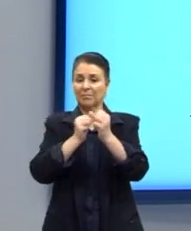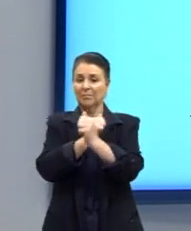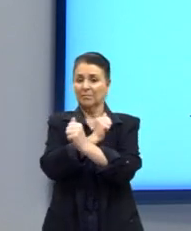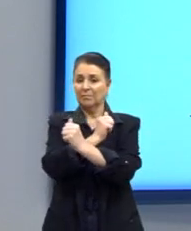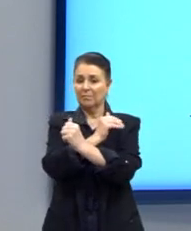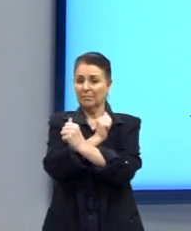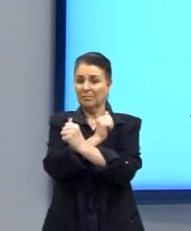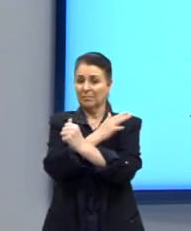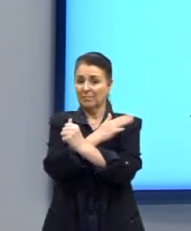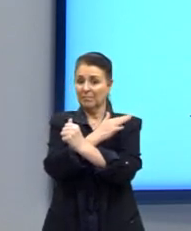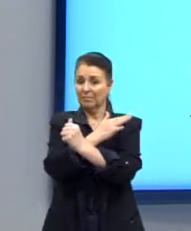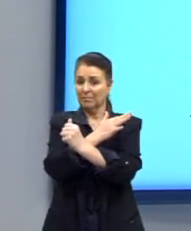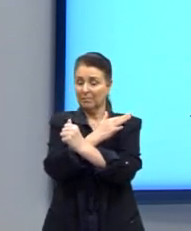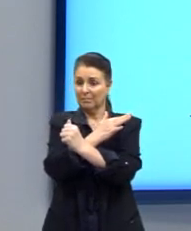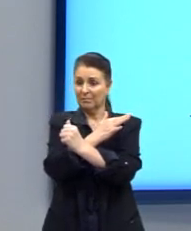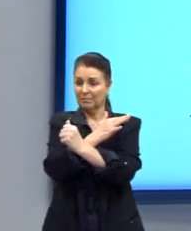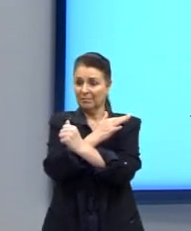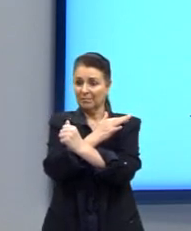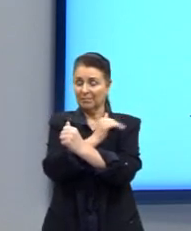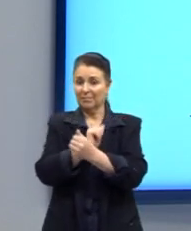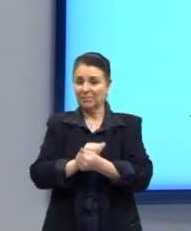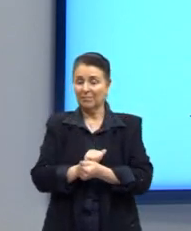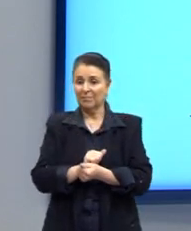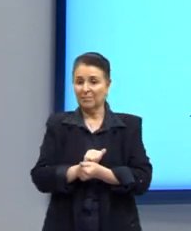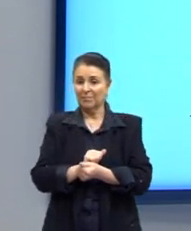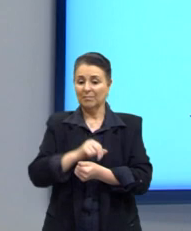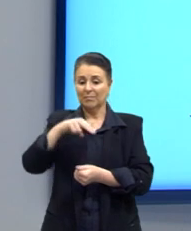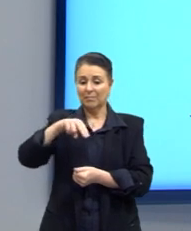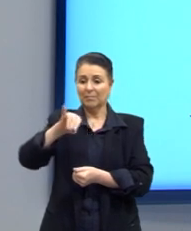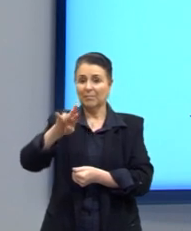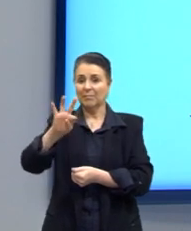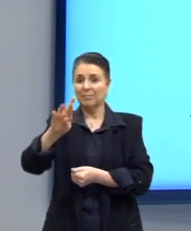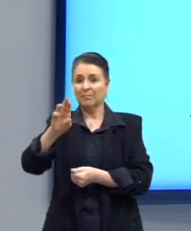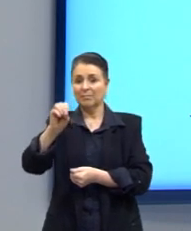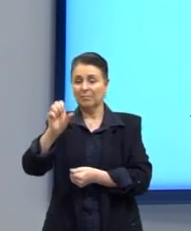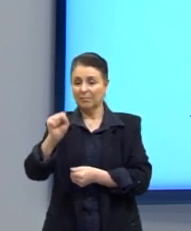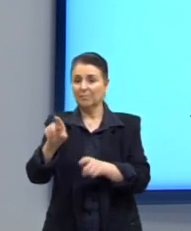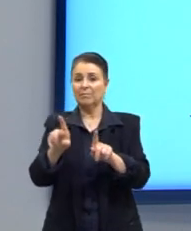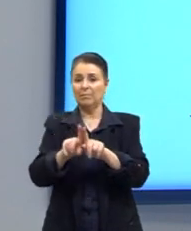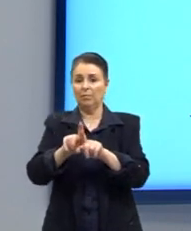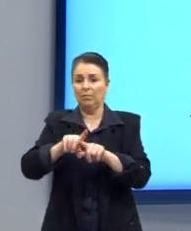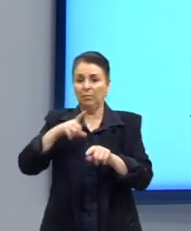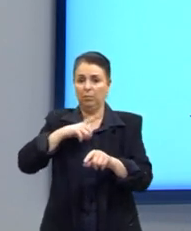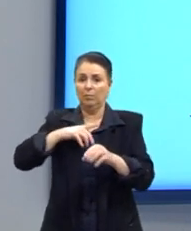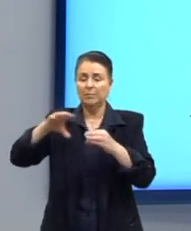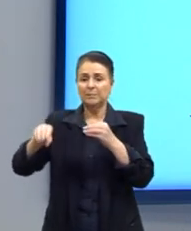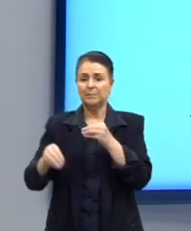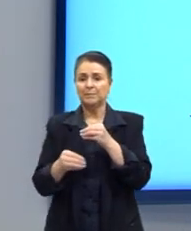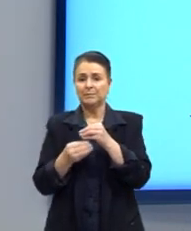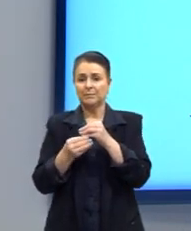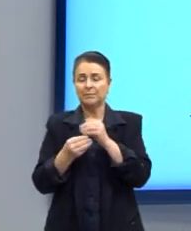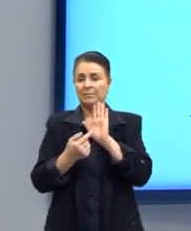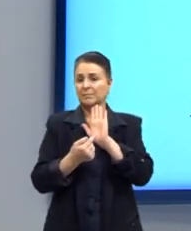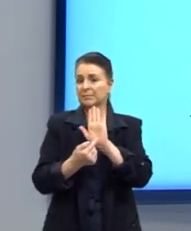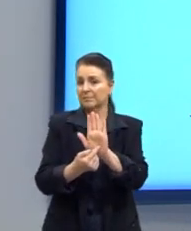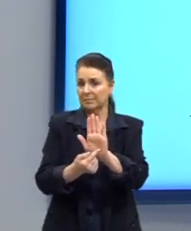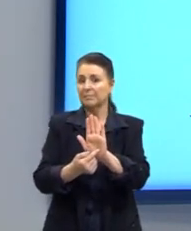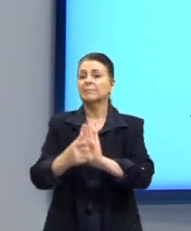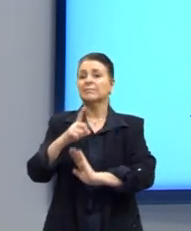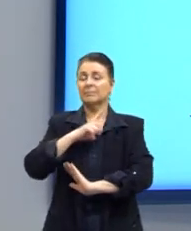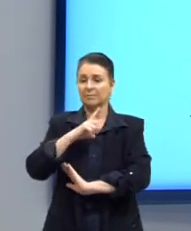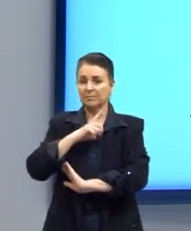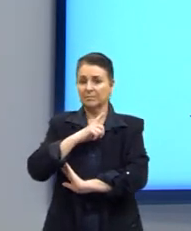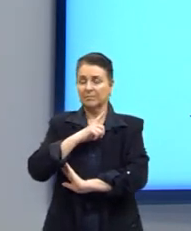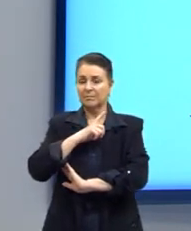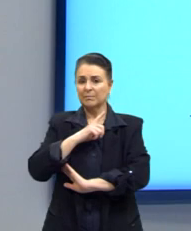os nitros também, que não aparecem aqui, porque não é comum trabalhar os nitros, mas eles existem.